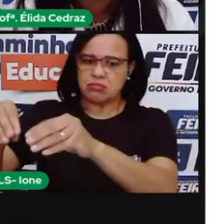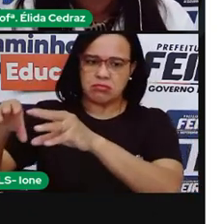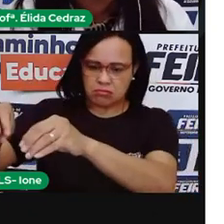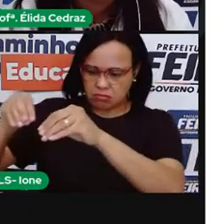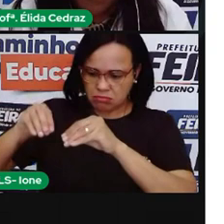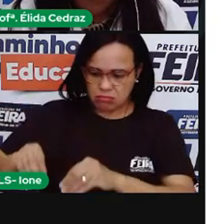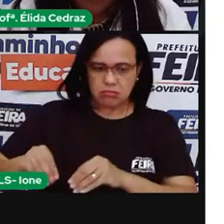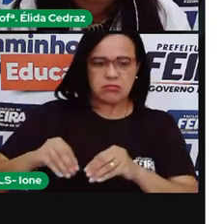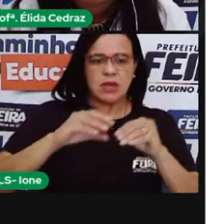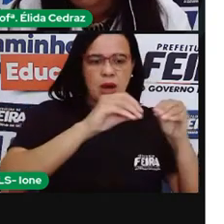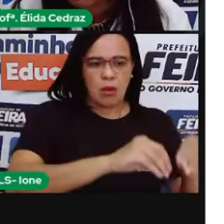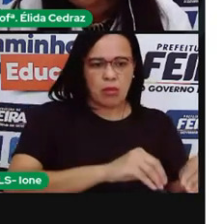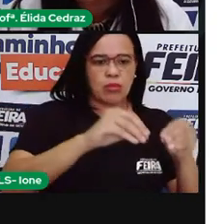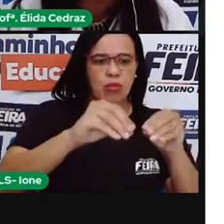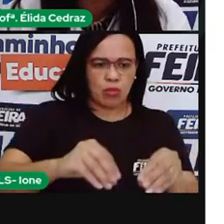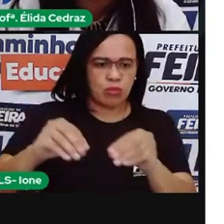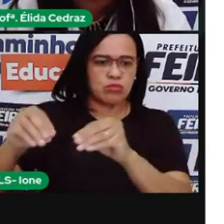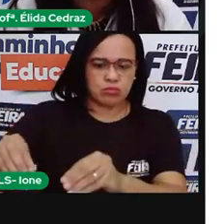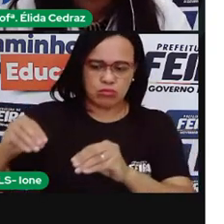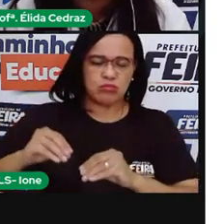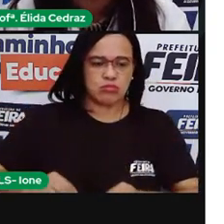E se espalharam por todo o país.